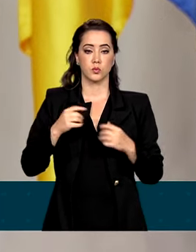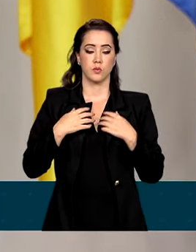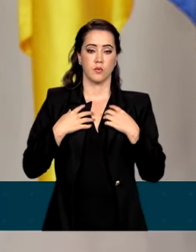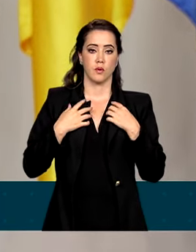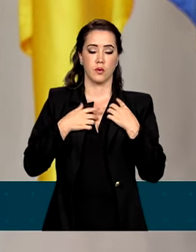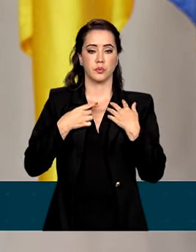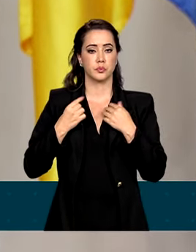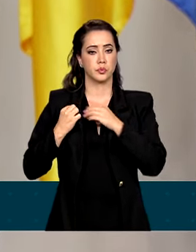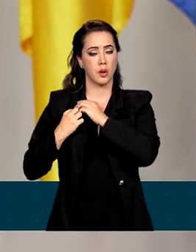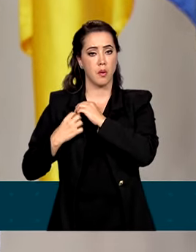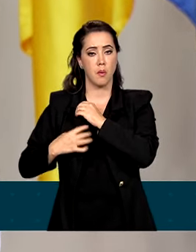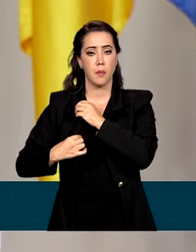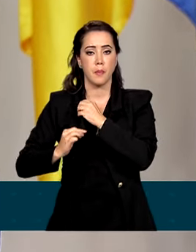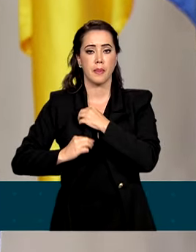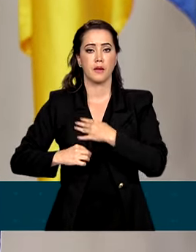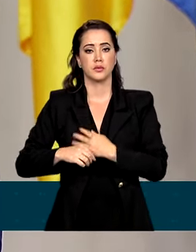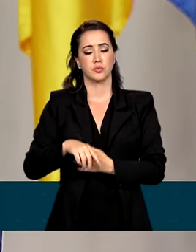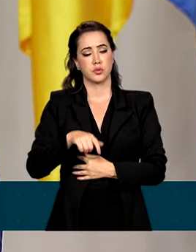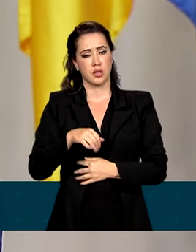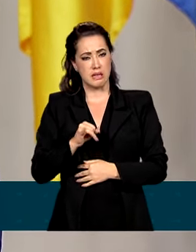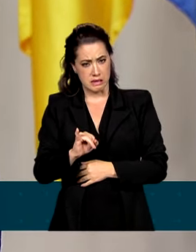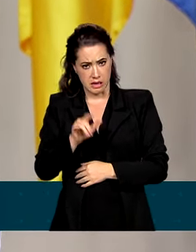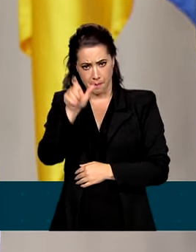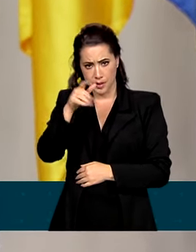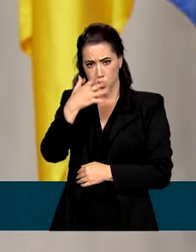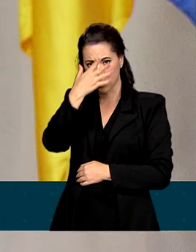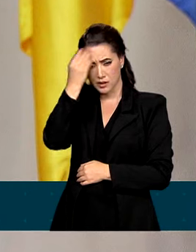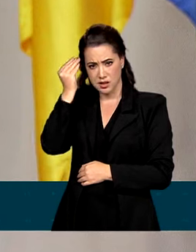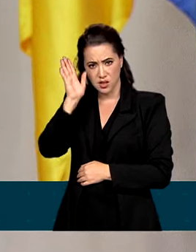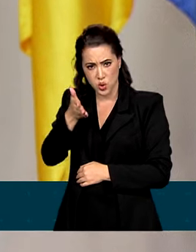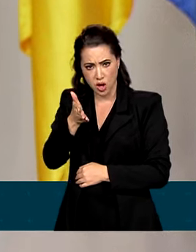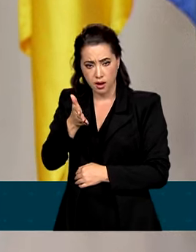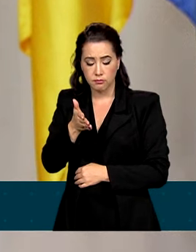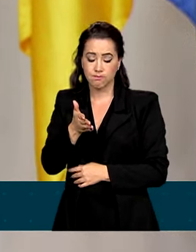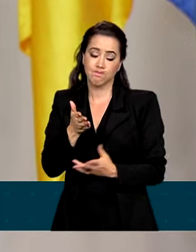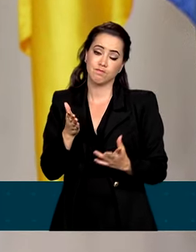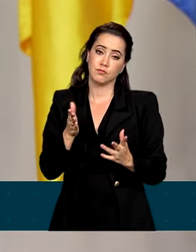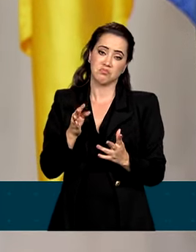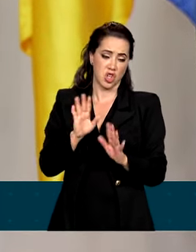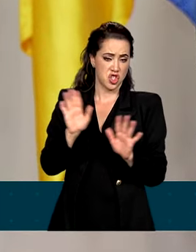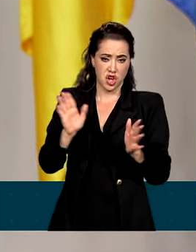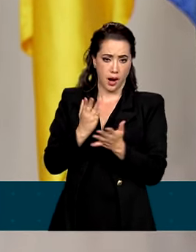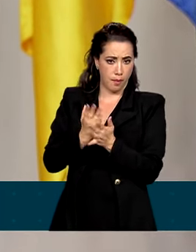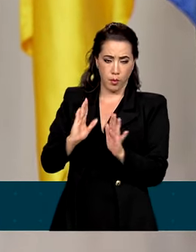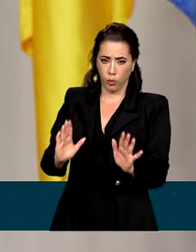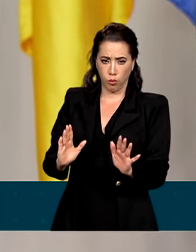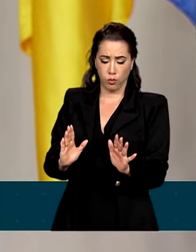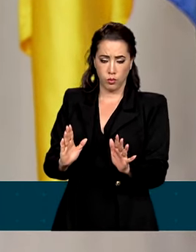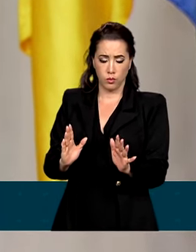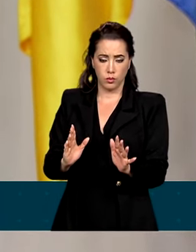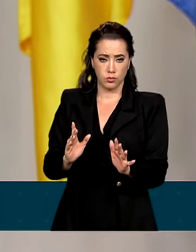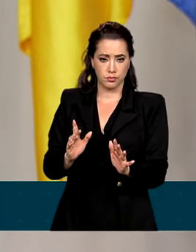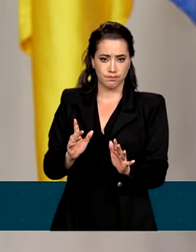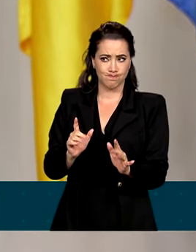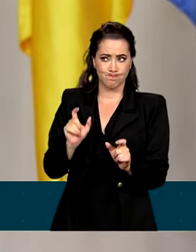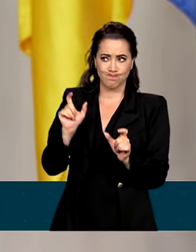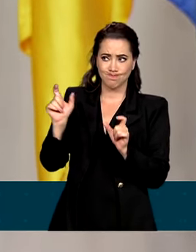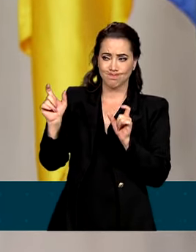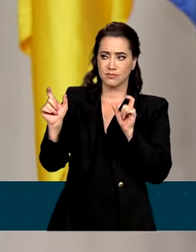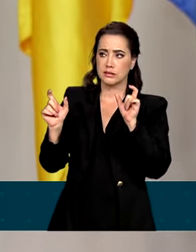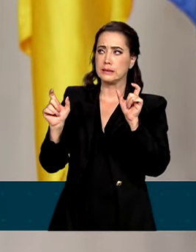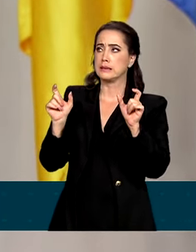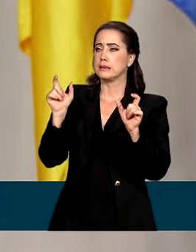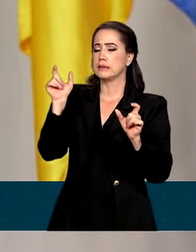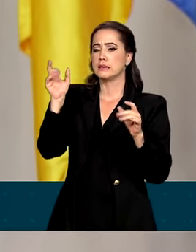alguém já se esqueceu de tudo isso? Tudo ficará por isso mesmo? essas palavras que